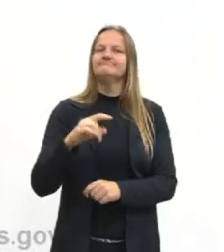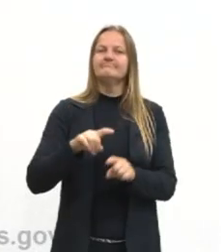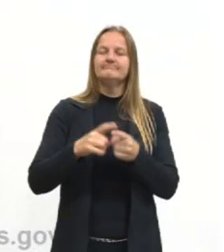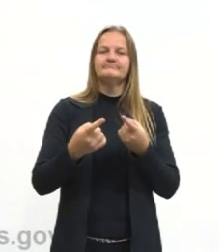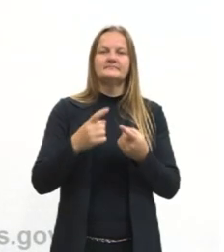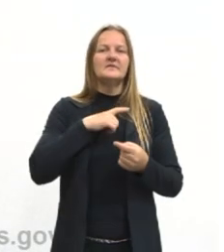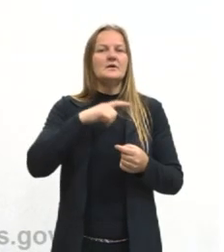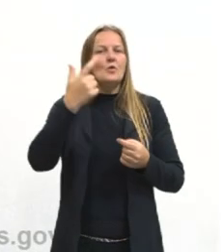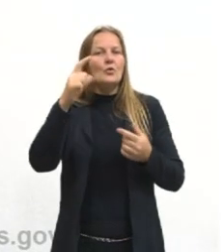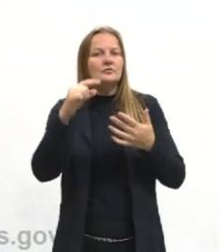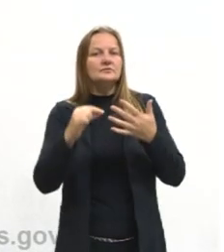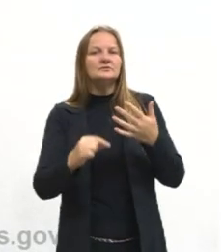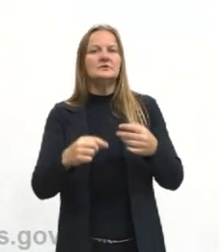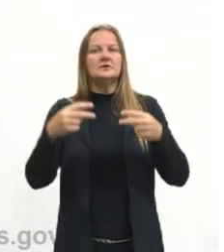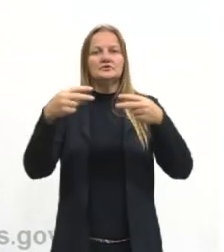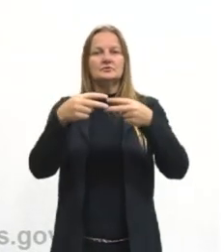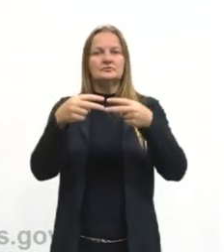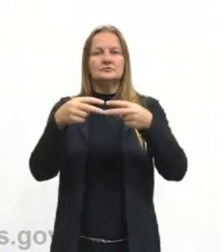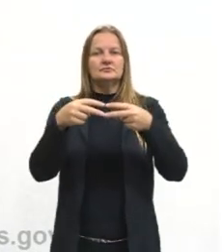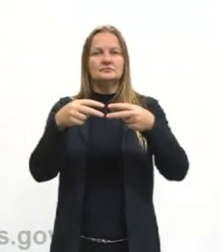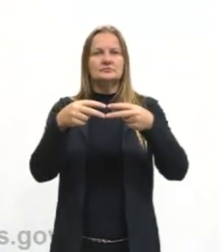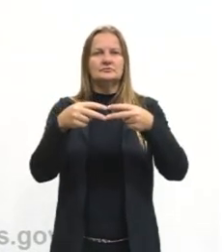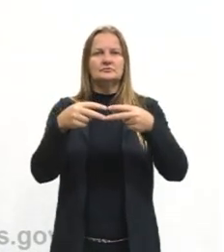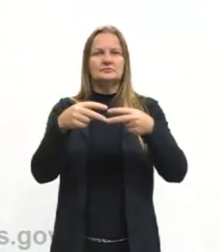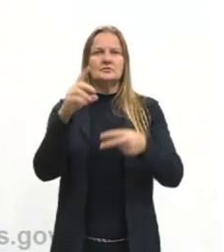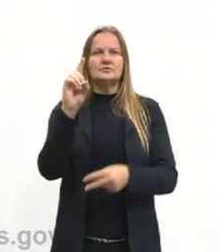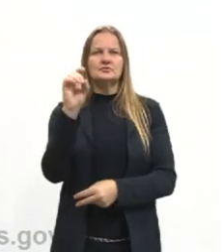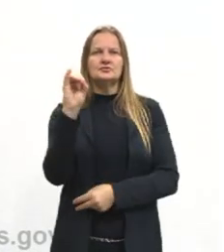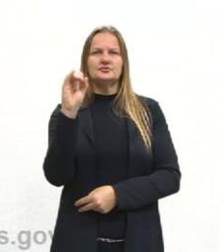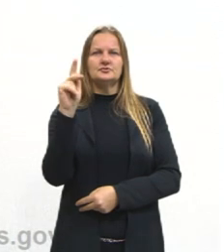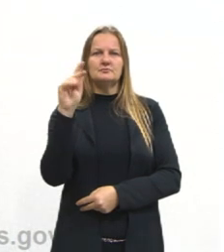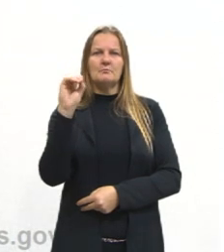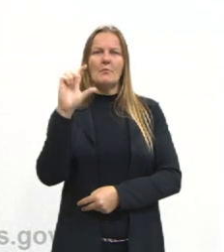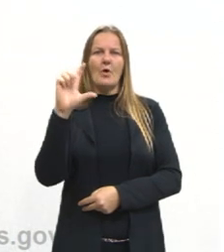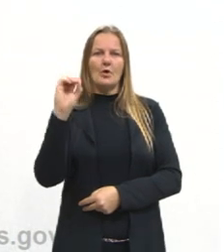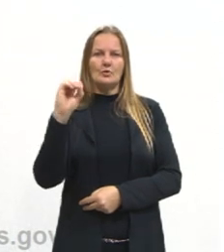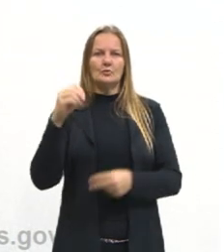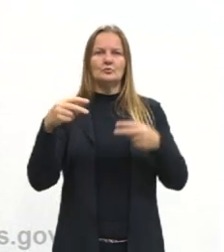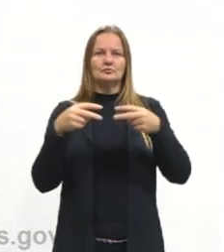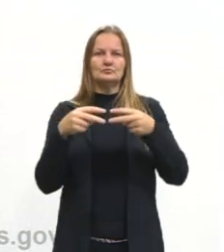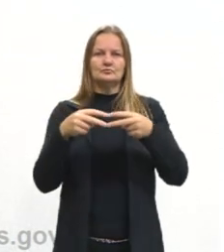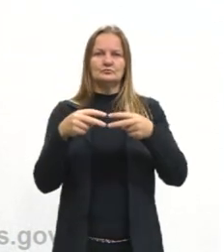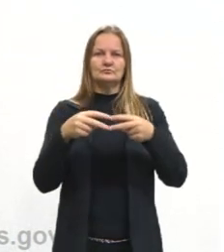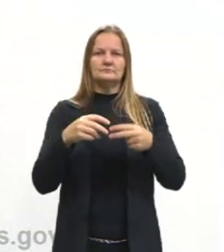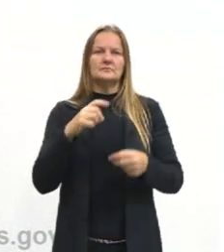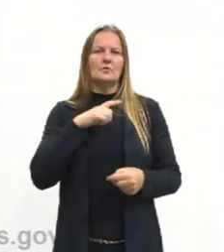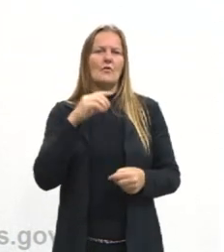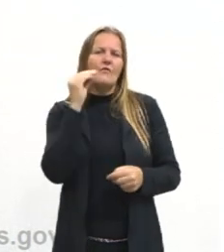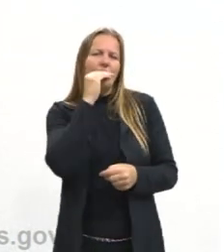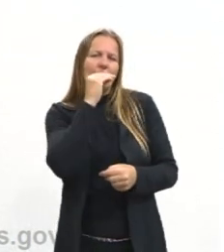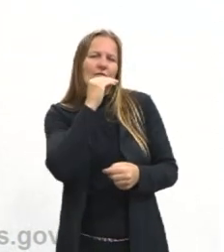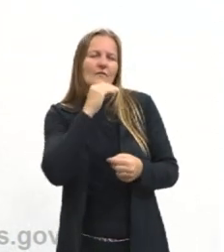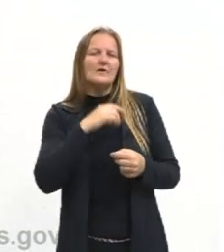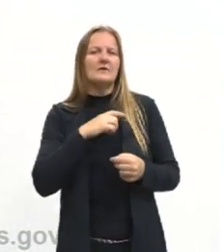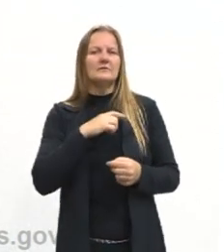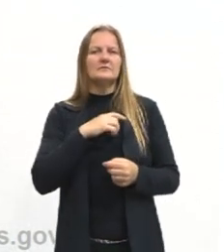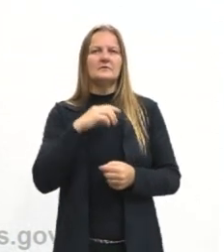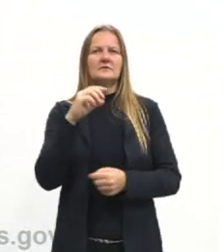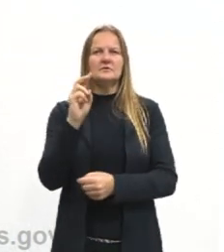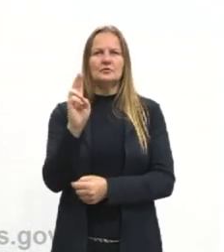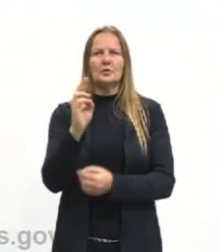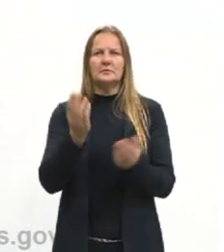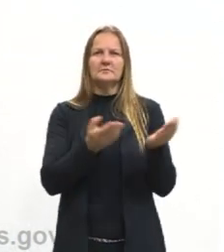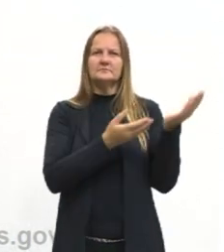que nós temos o dipolo induzido, também chamado de forças de London ou forças fracas de Van der Waals,